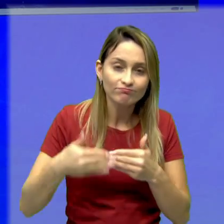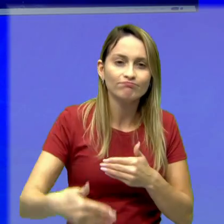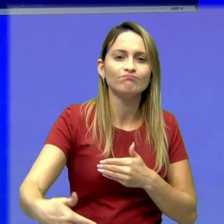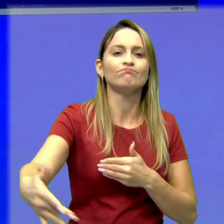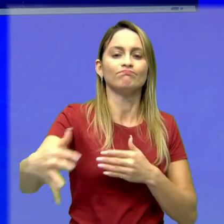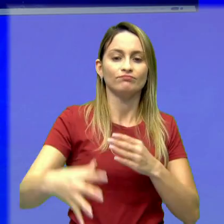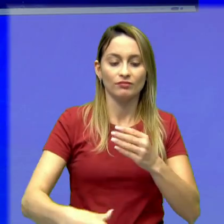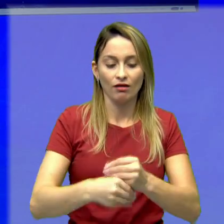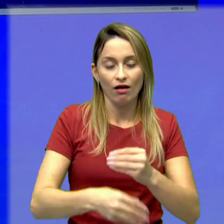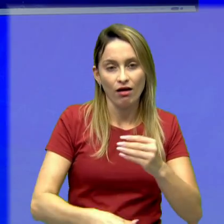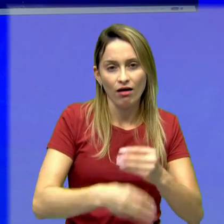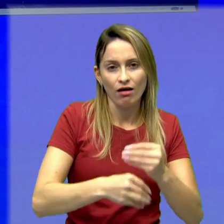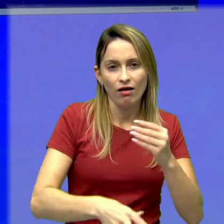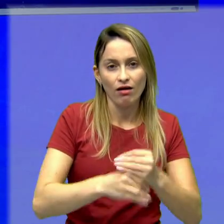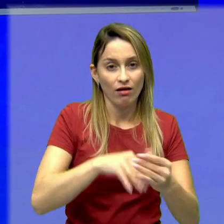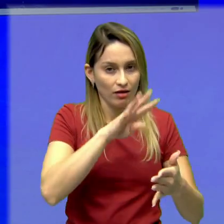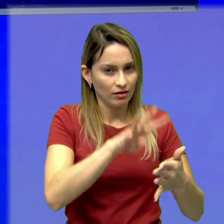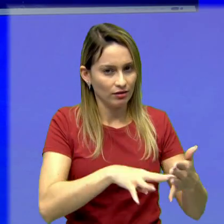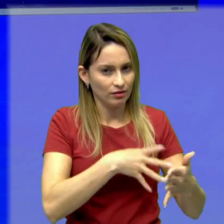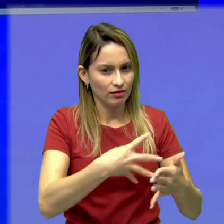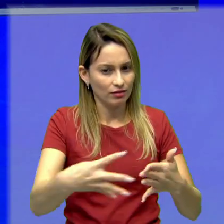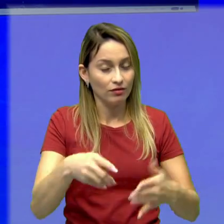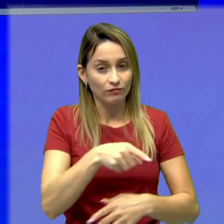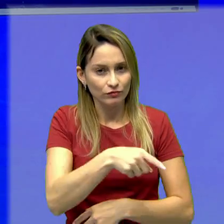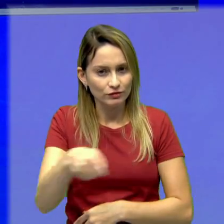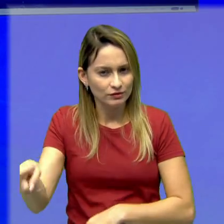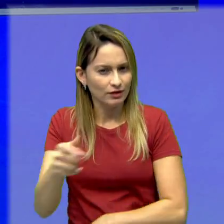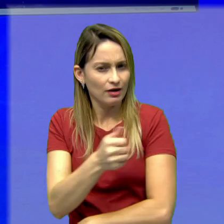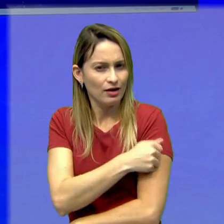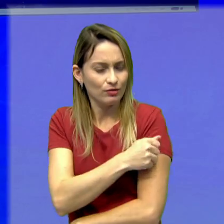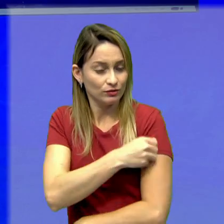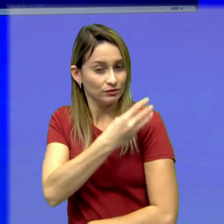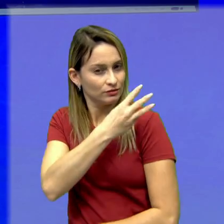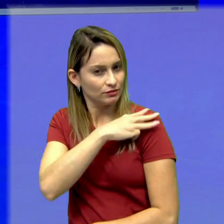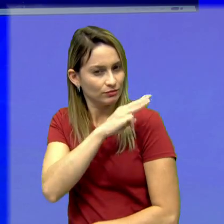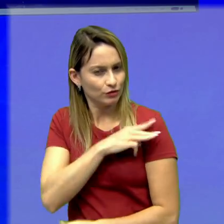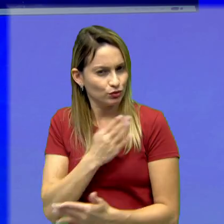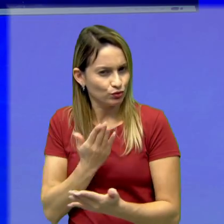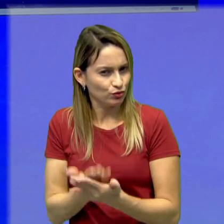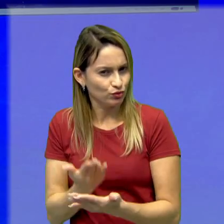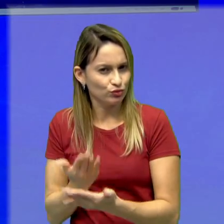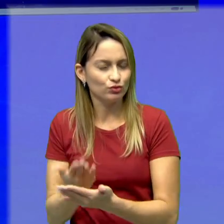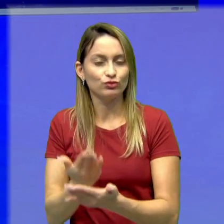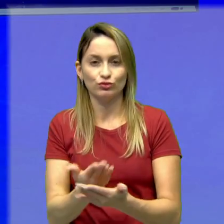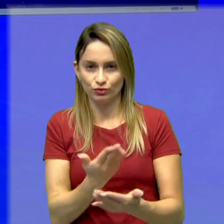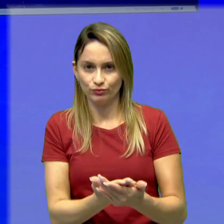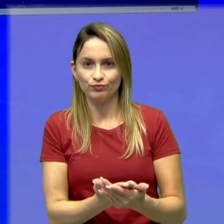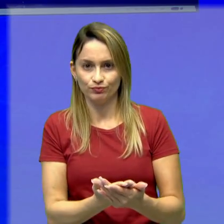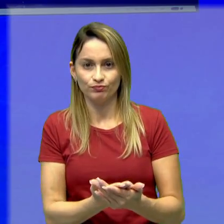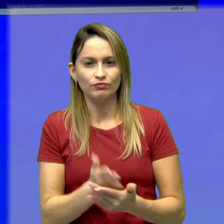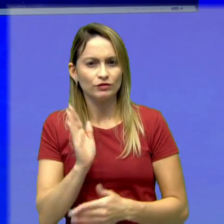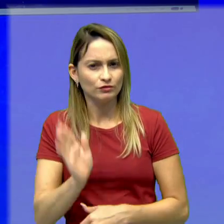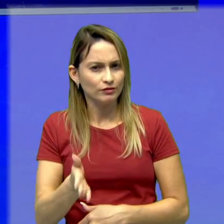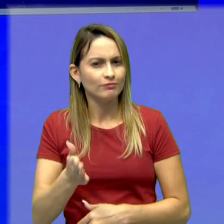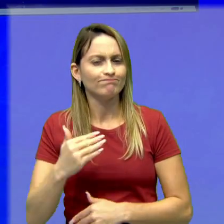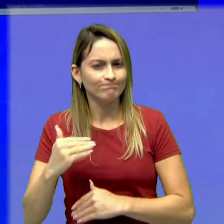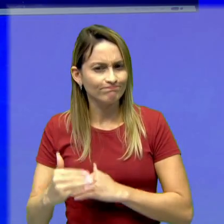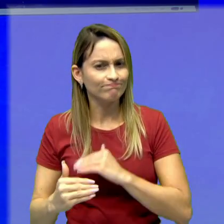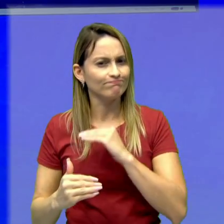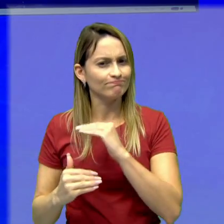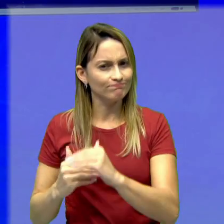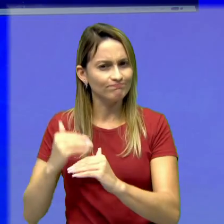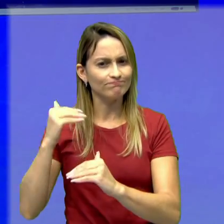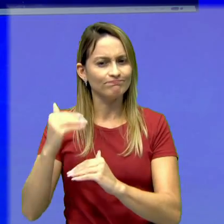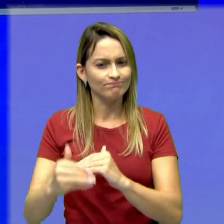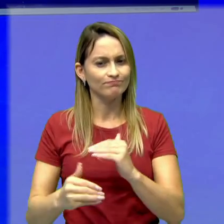componentes curriculares que vocês, estudantes da terceira série, estudam, fazem parte desse